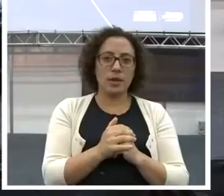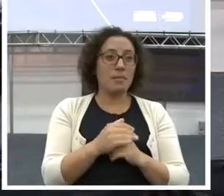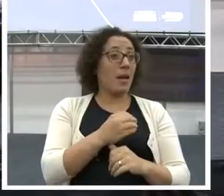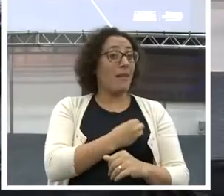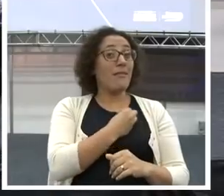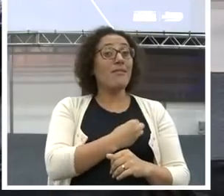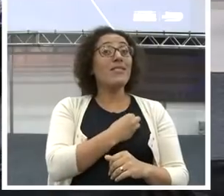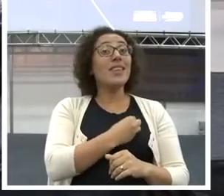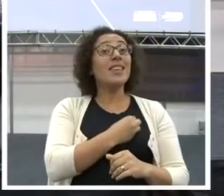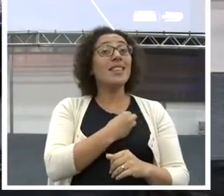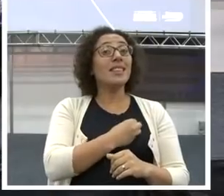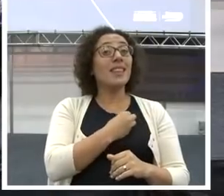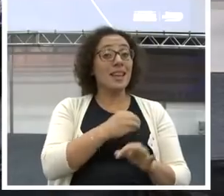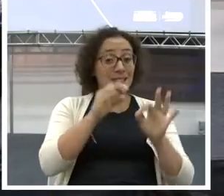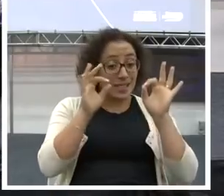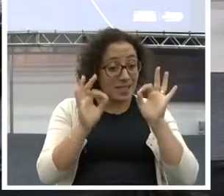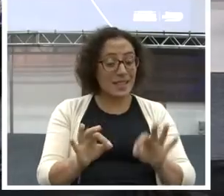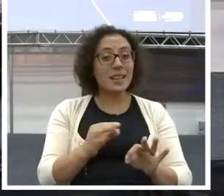vida.